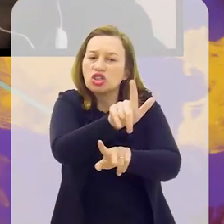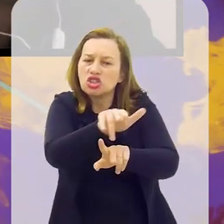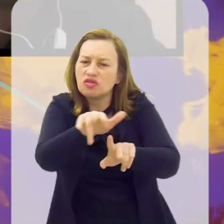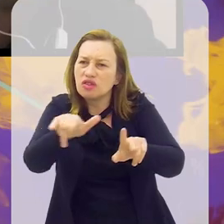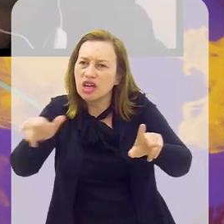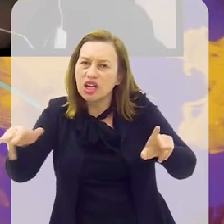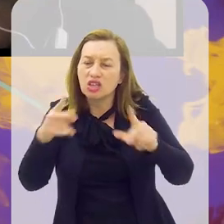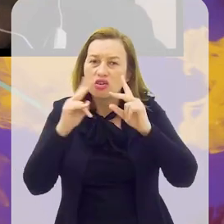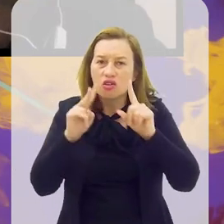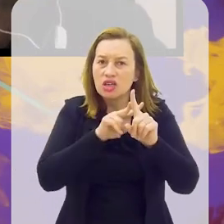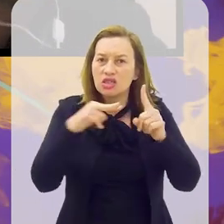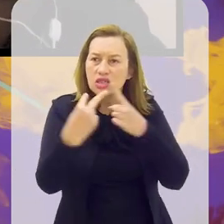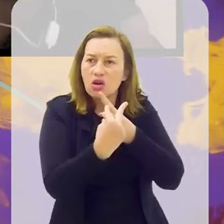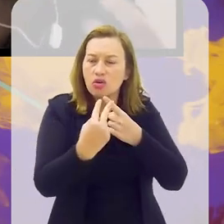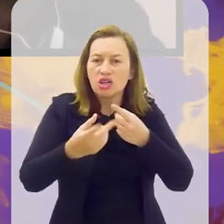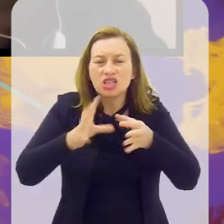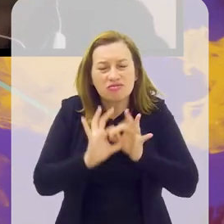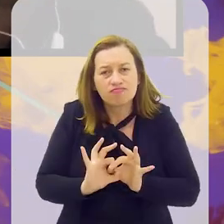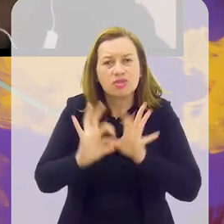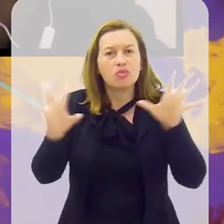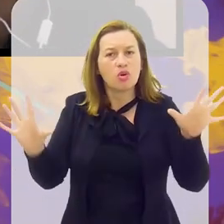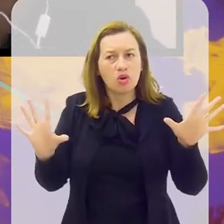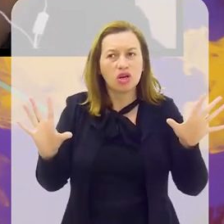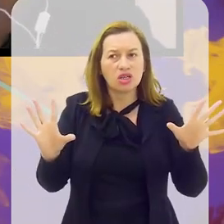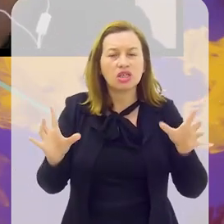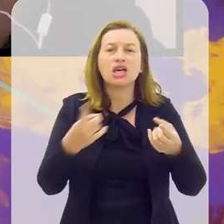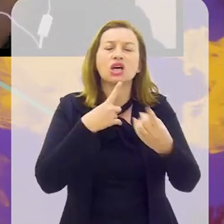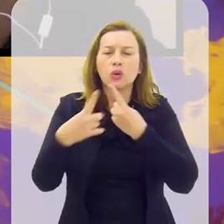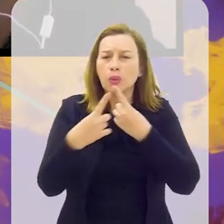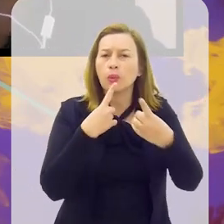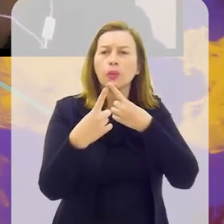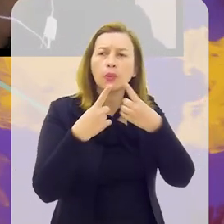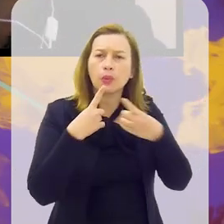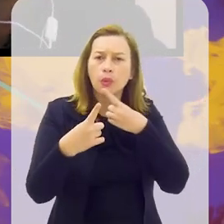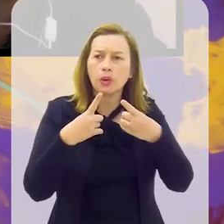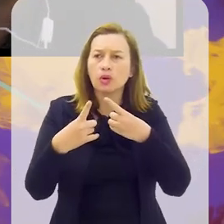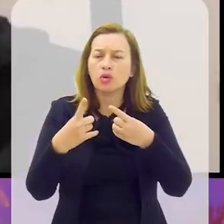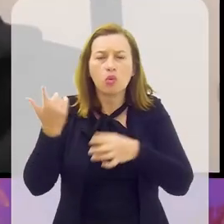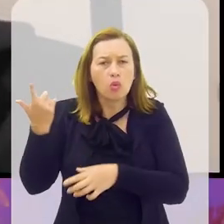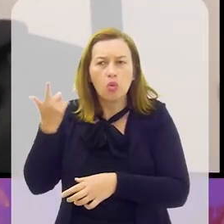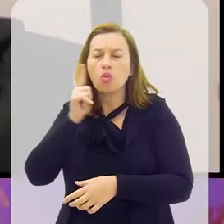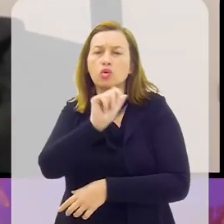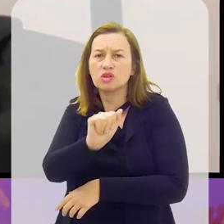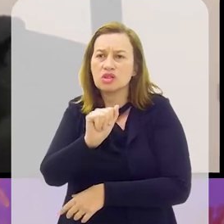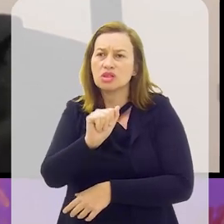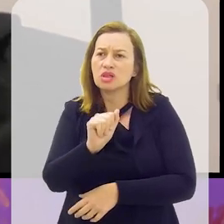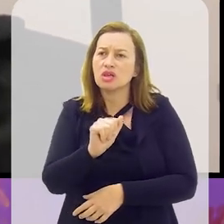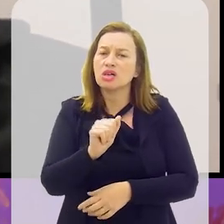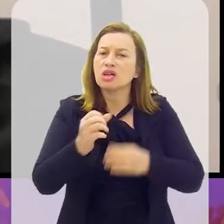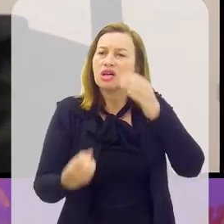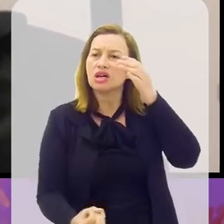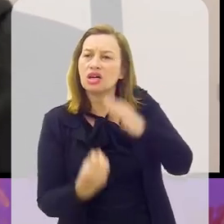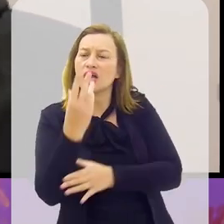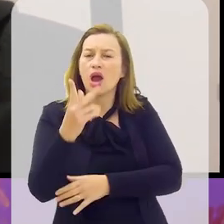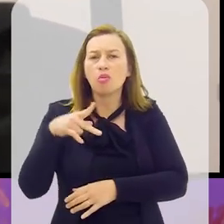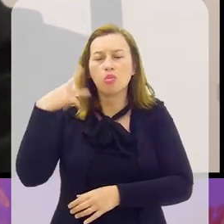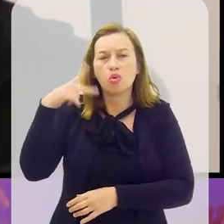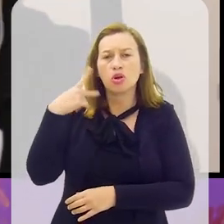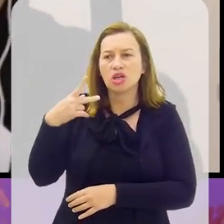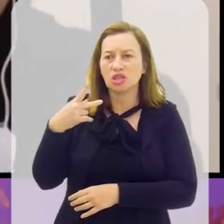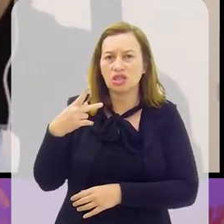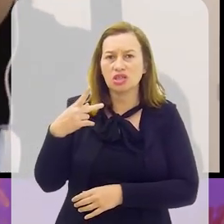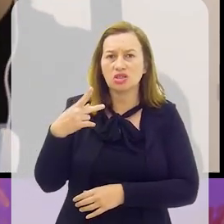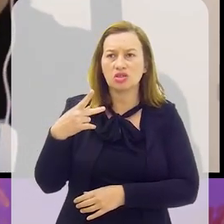diferentes pontos de vista, né? Que a gente democratize esse debate para que a gente consiga criar